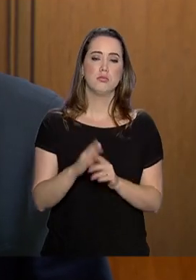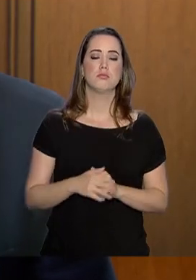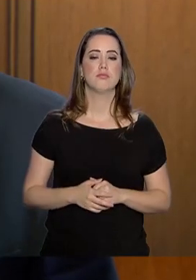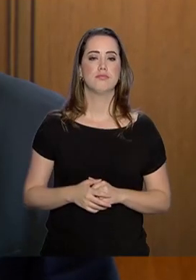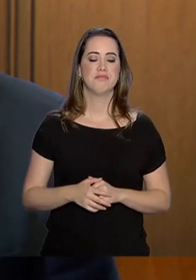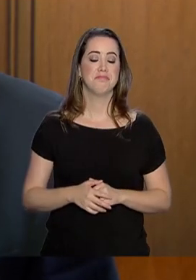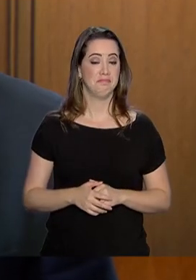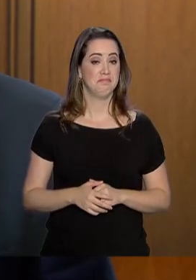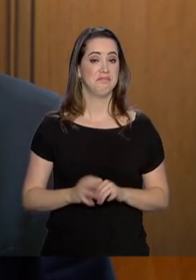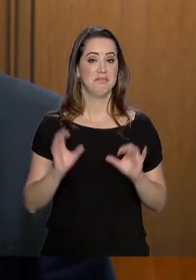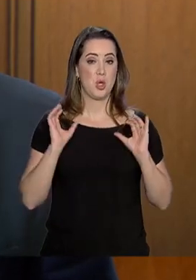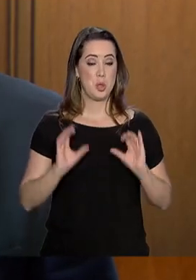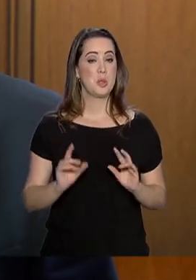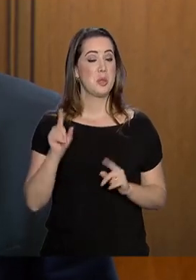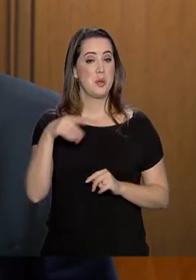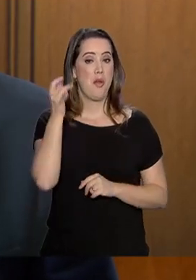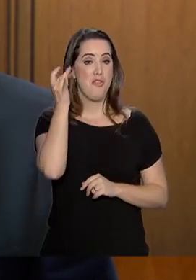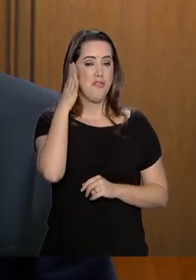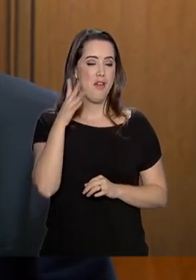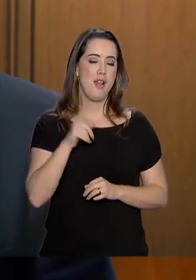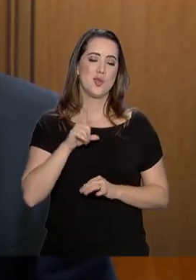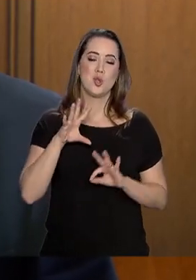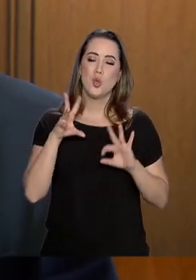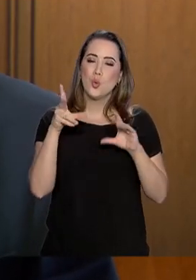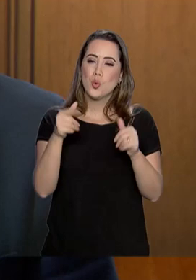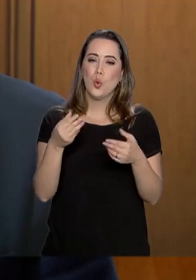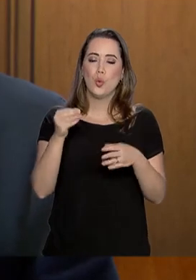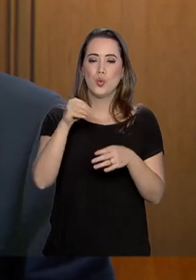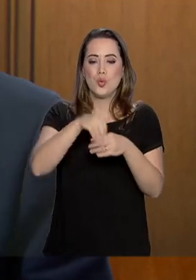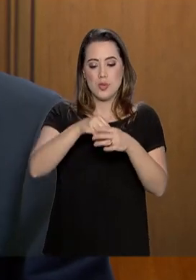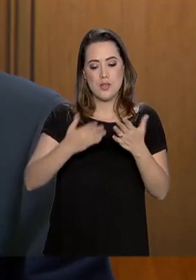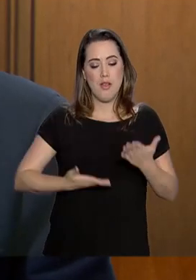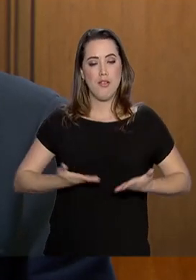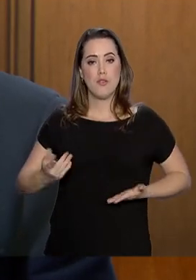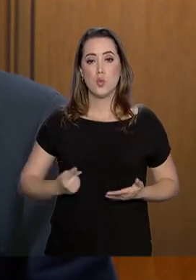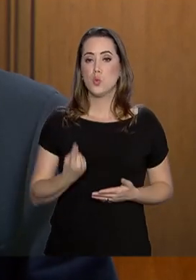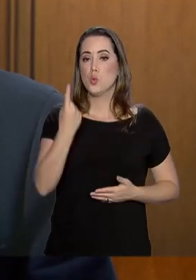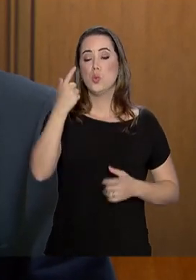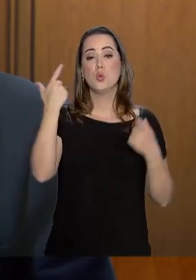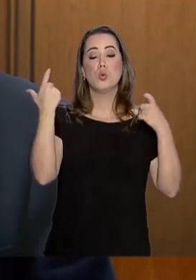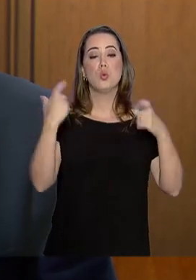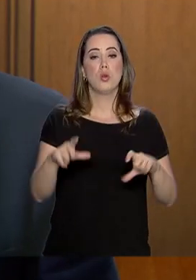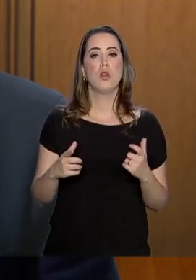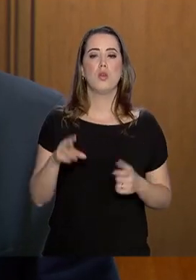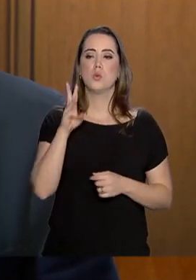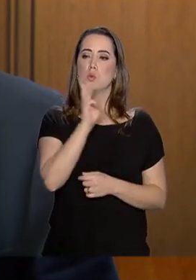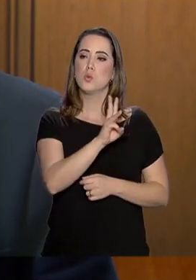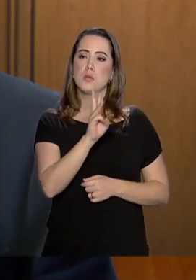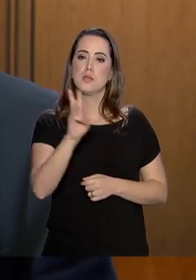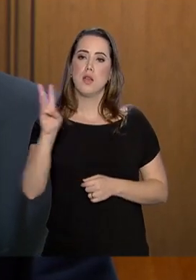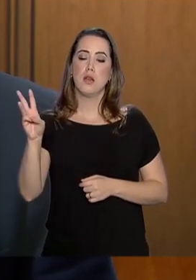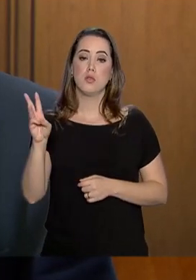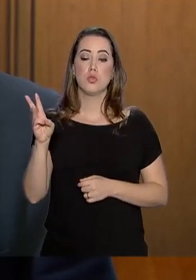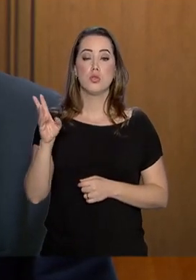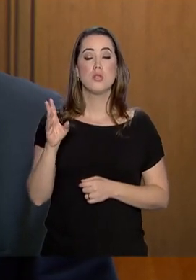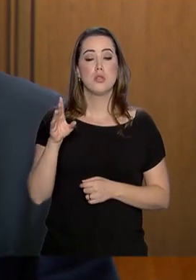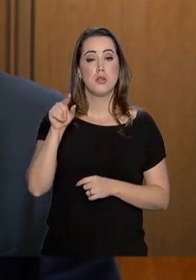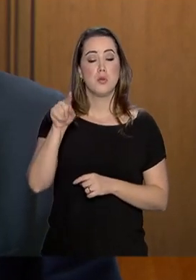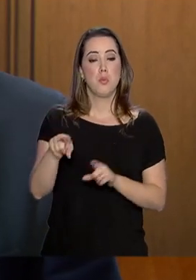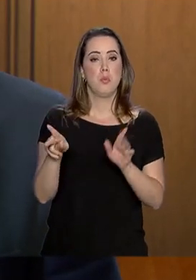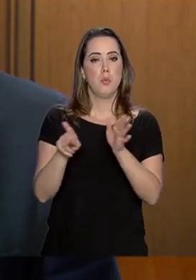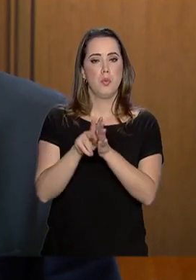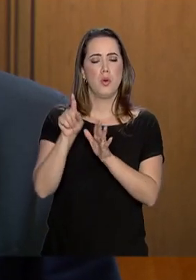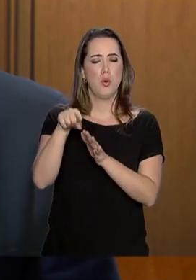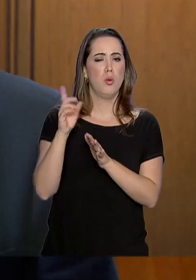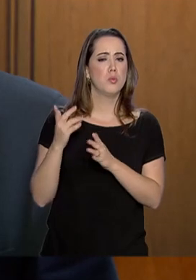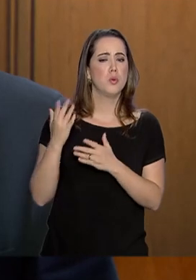cidadão é uma facilidade porque ele dispõe de todos os serviços num único lugar. No portal serviços.gov.br,